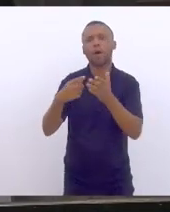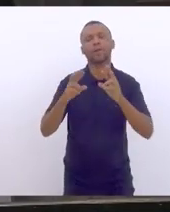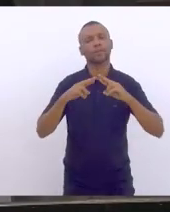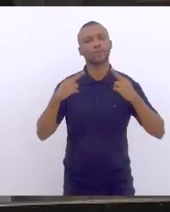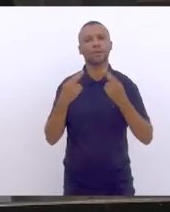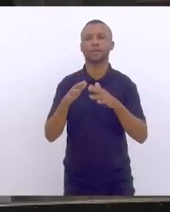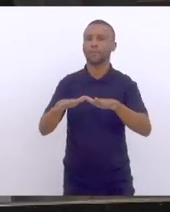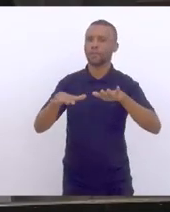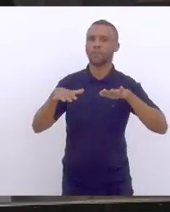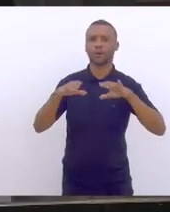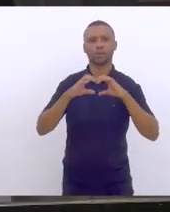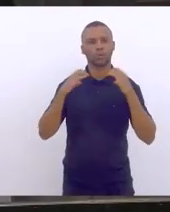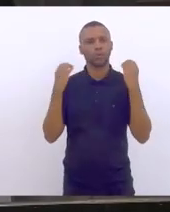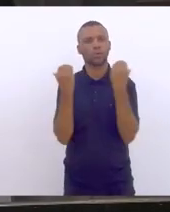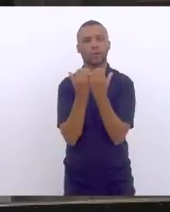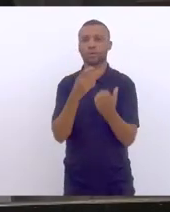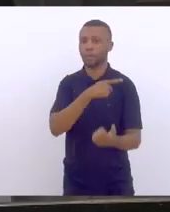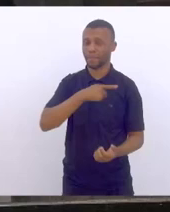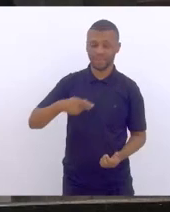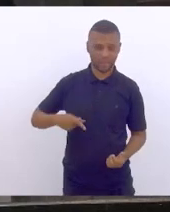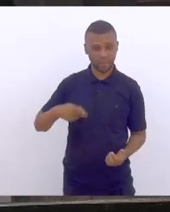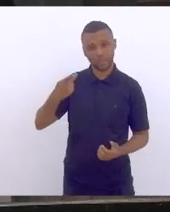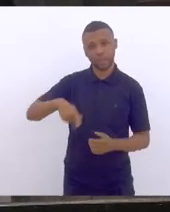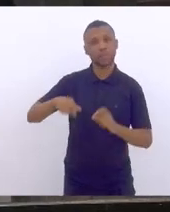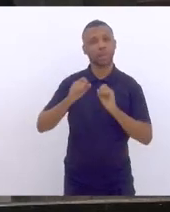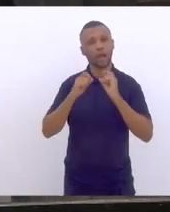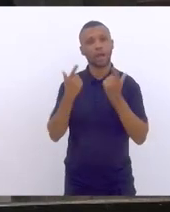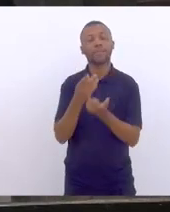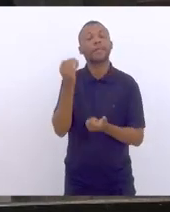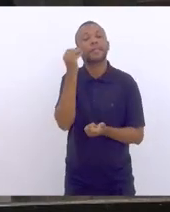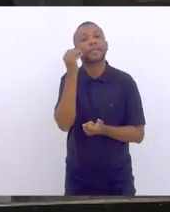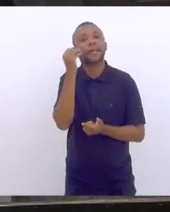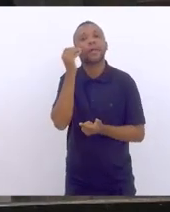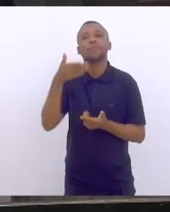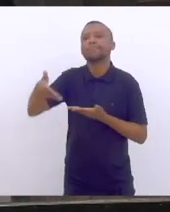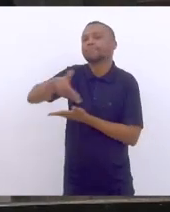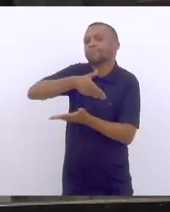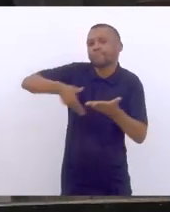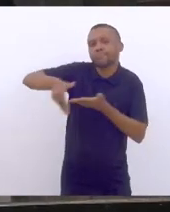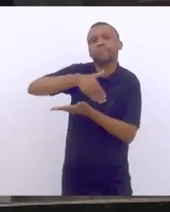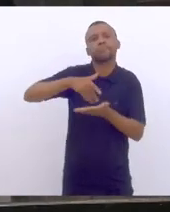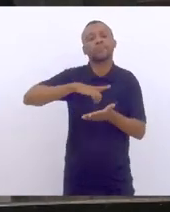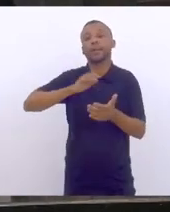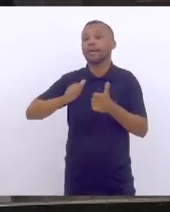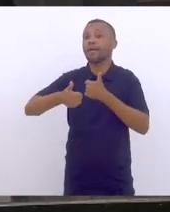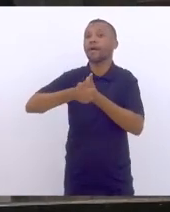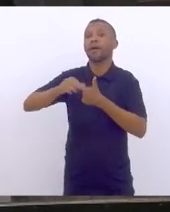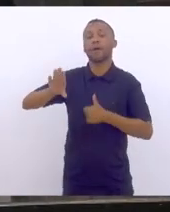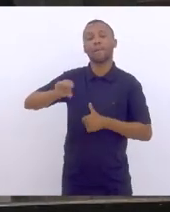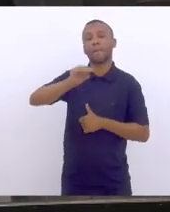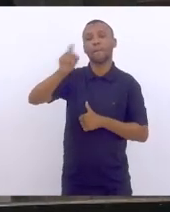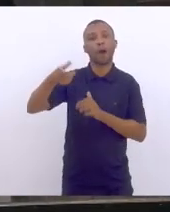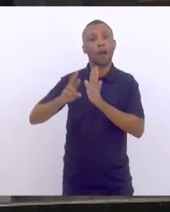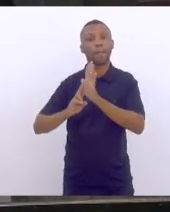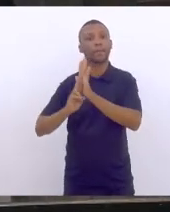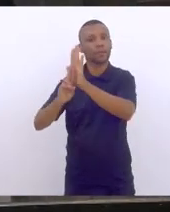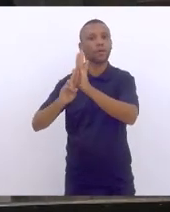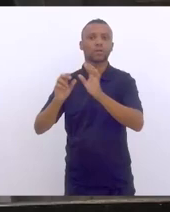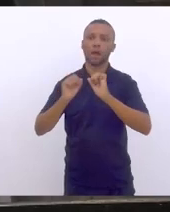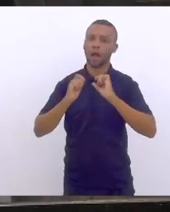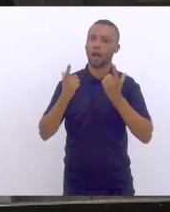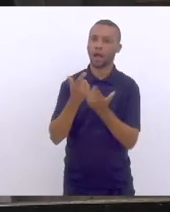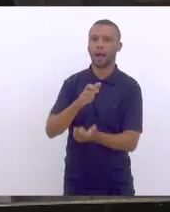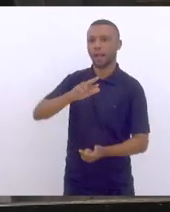como presidente da Comissão de Ciência e Tecnologia desta Casa. Tentarei participar, Luiz Paulo, tentarei ter voz representando o Parlamento Estadual